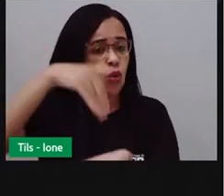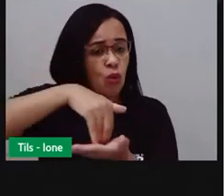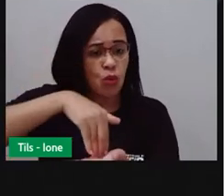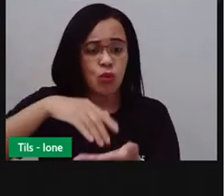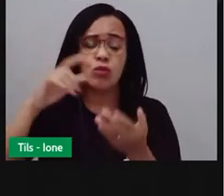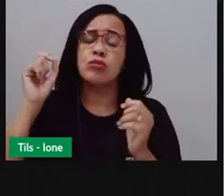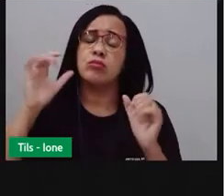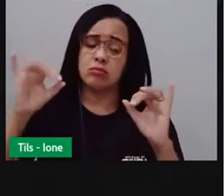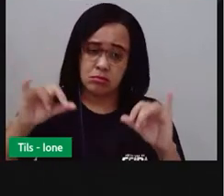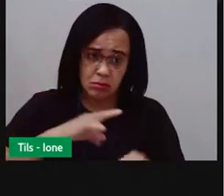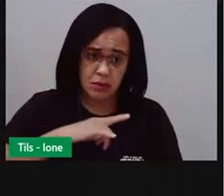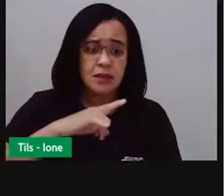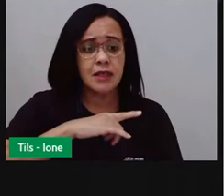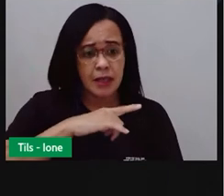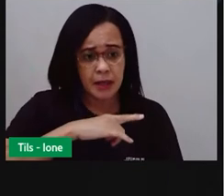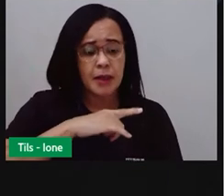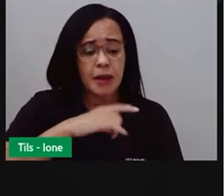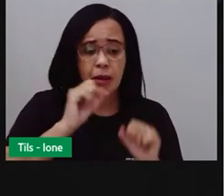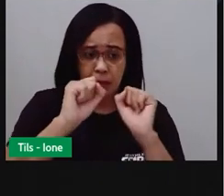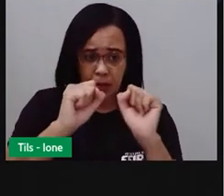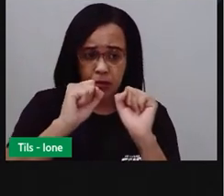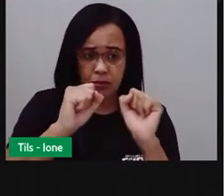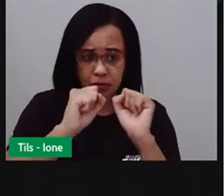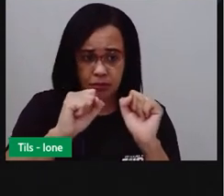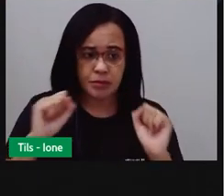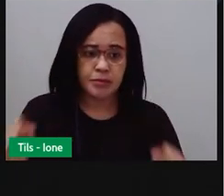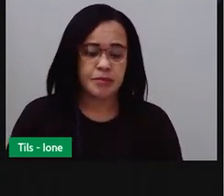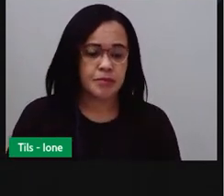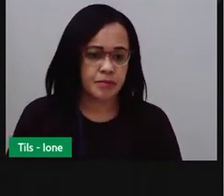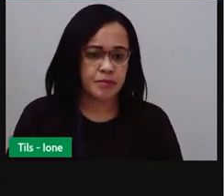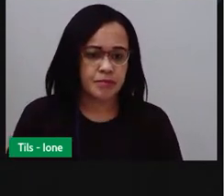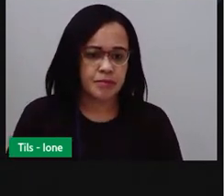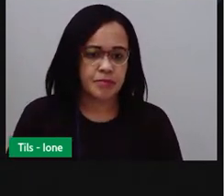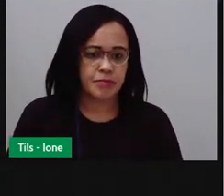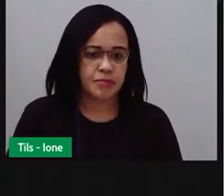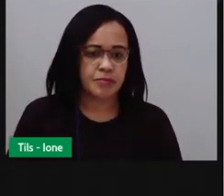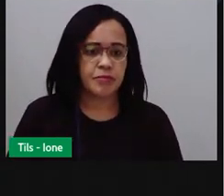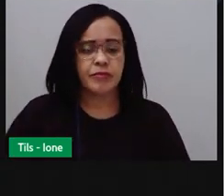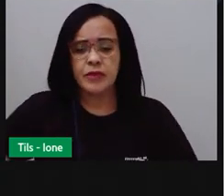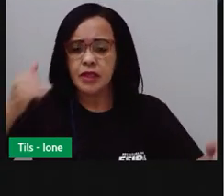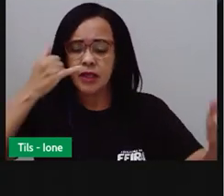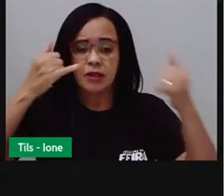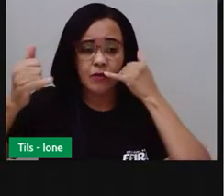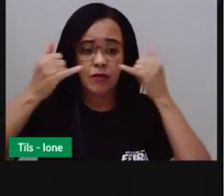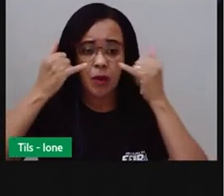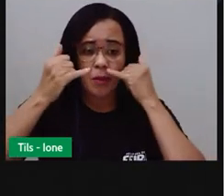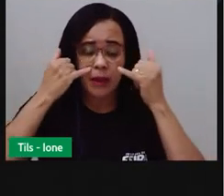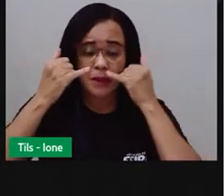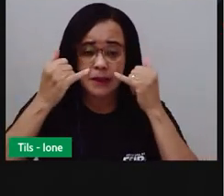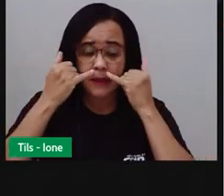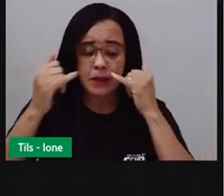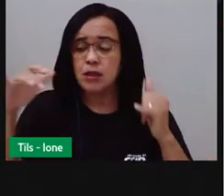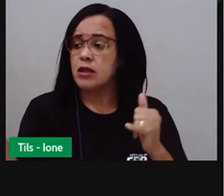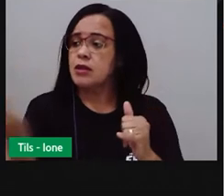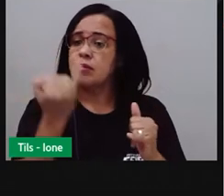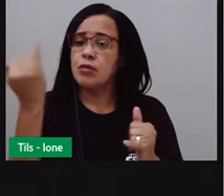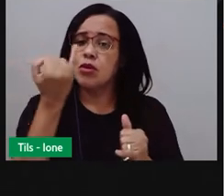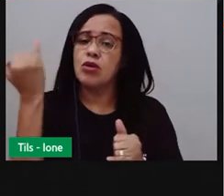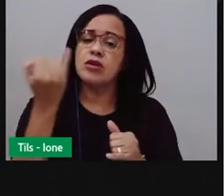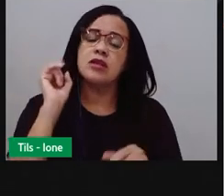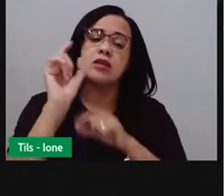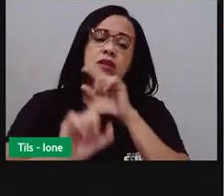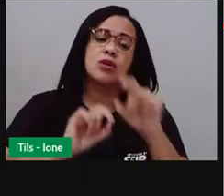aí do convite, tá? E as outras informações importantes do convite são